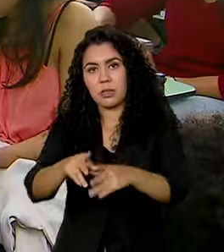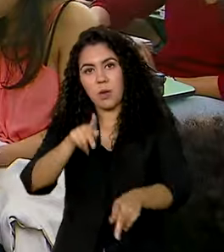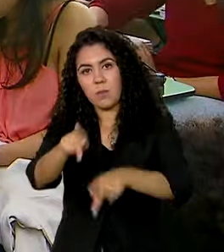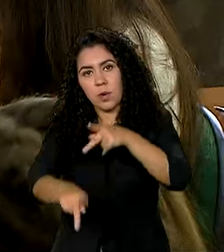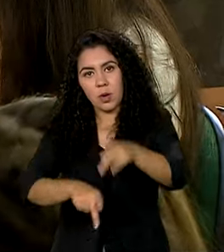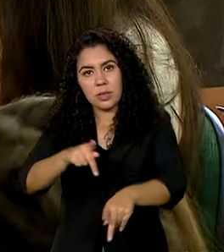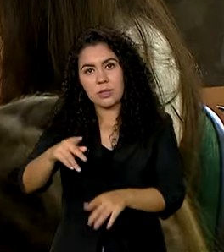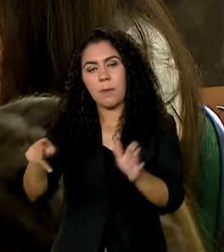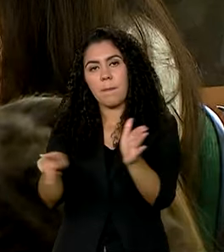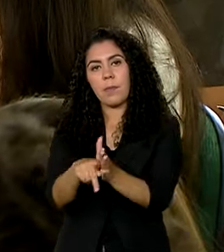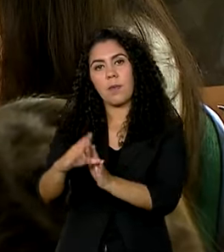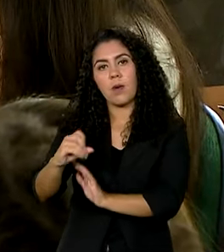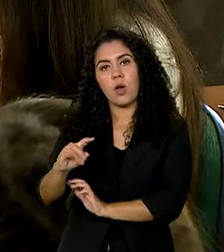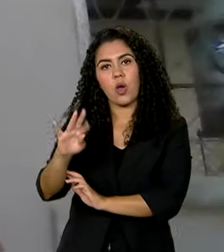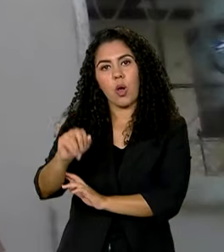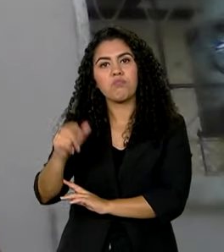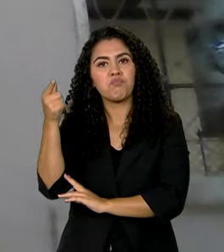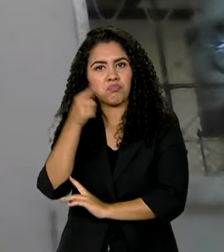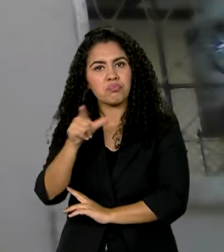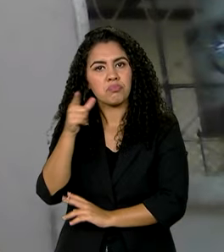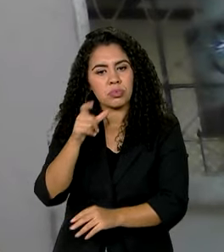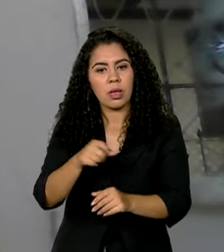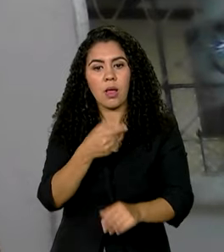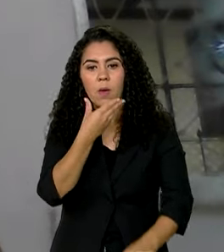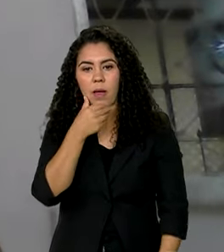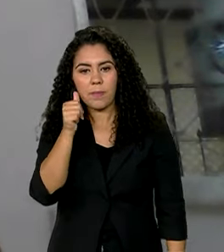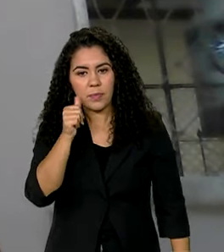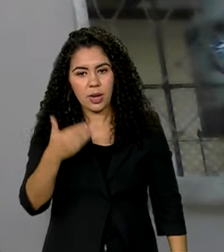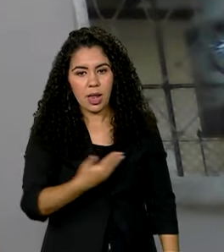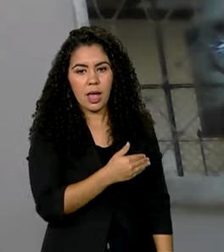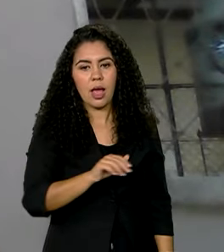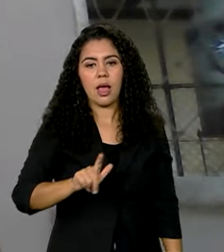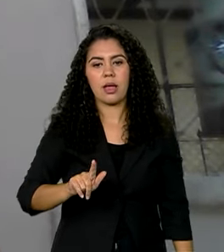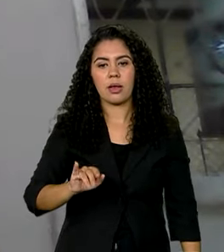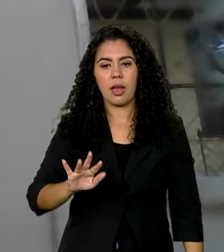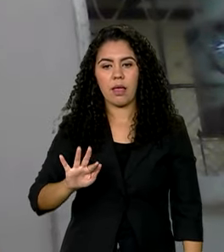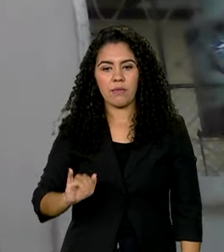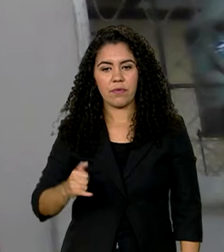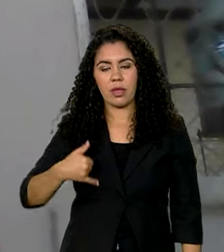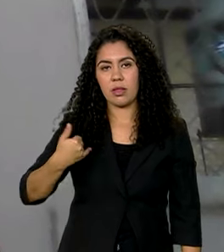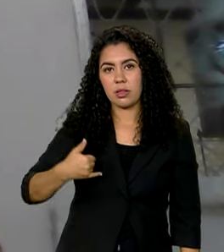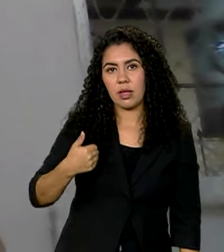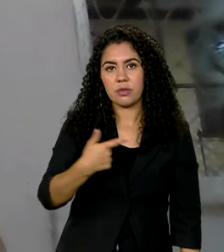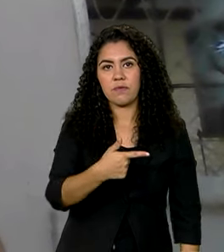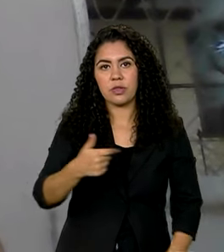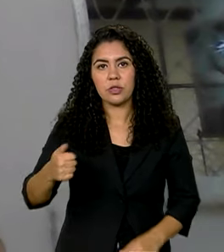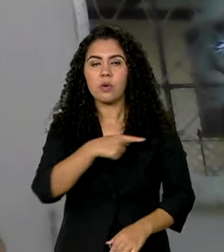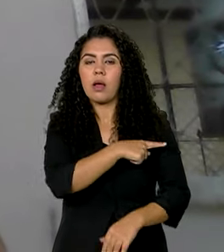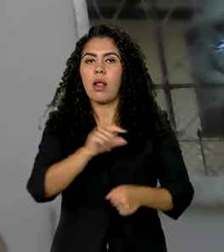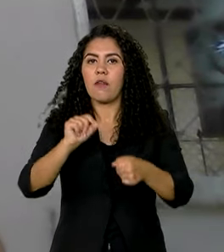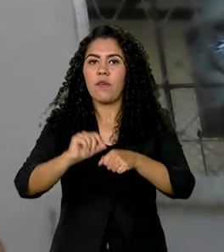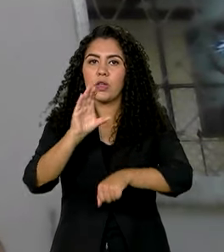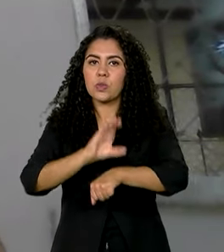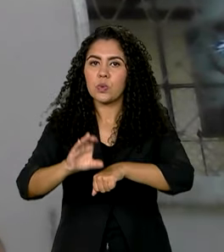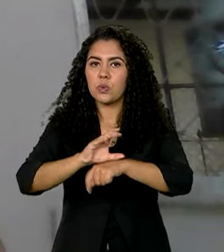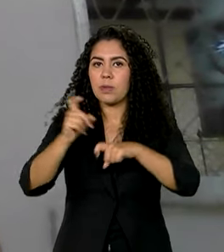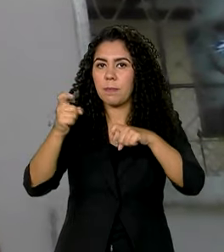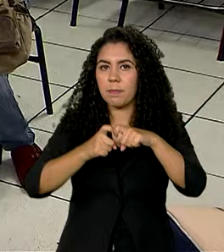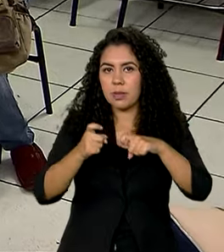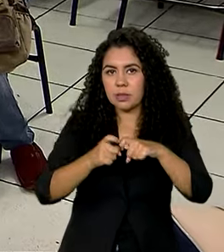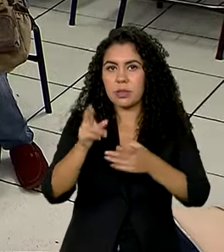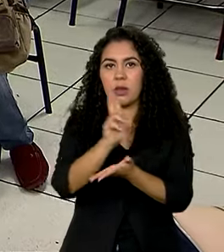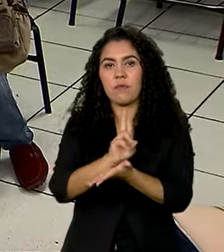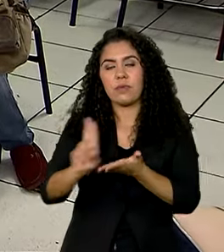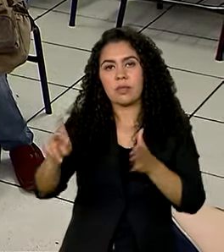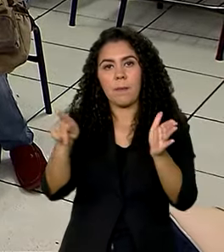cotista têm sido ocupadas. Gleife tem 21 anos e cursa Medicina na Universidade do Estado da Bahia.